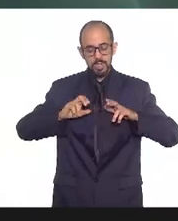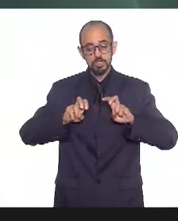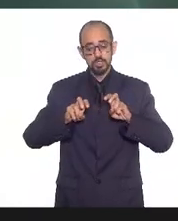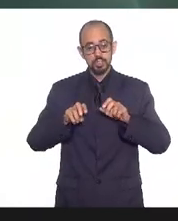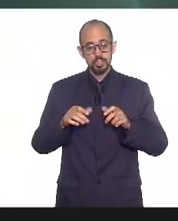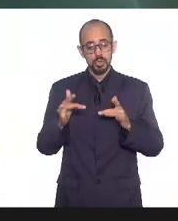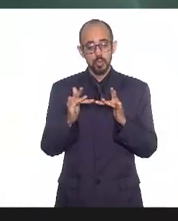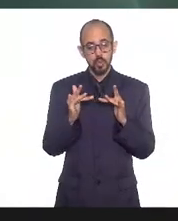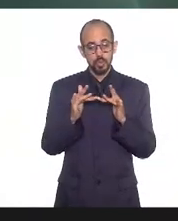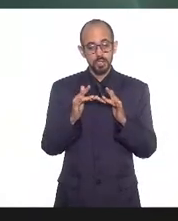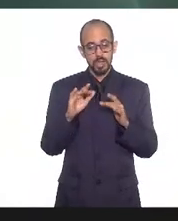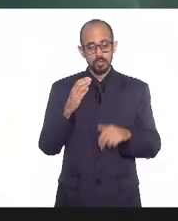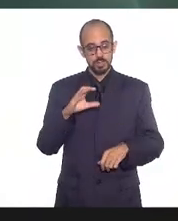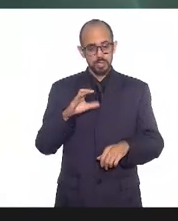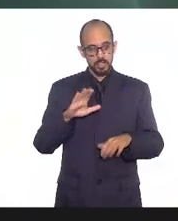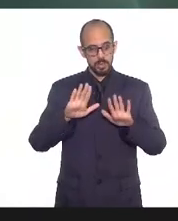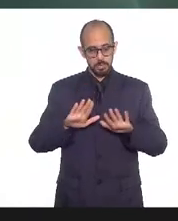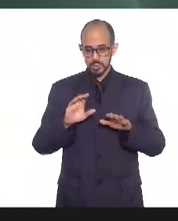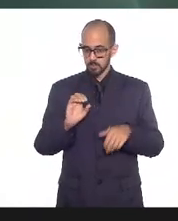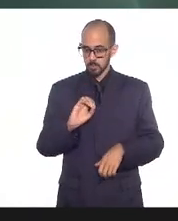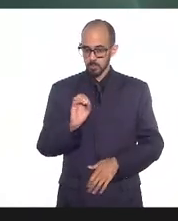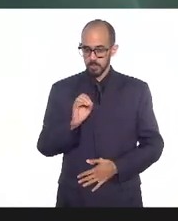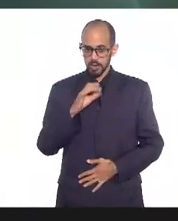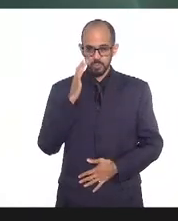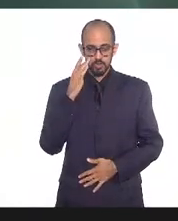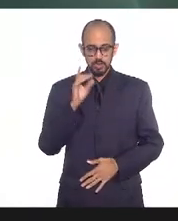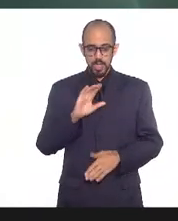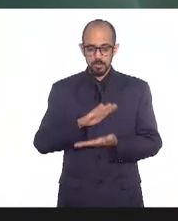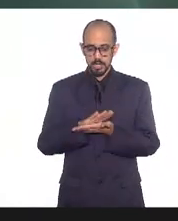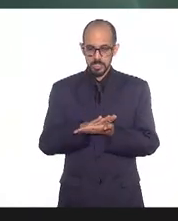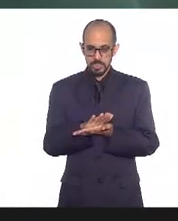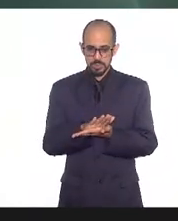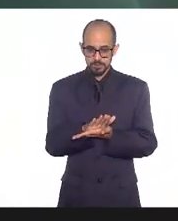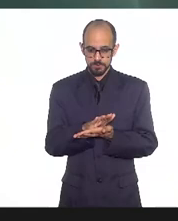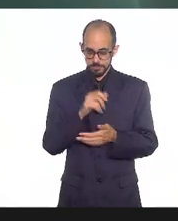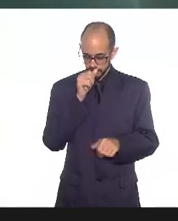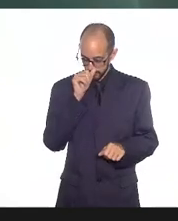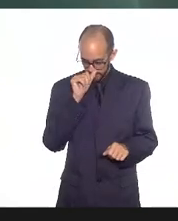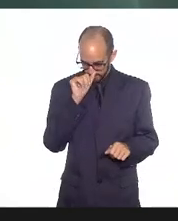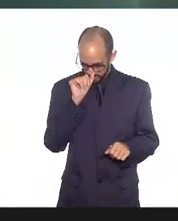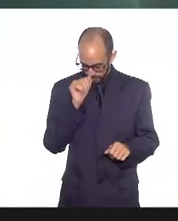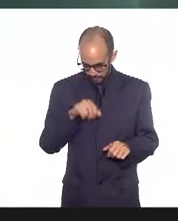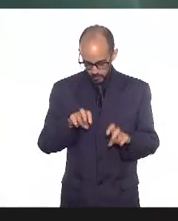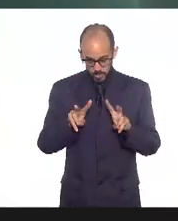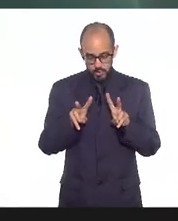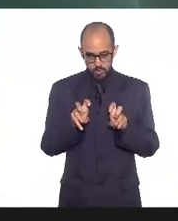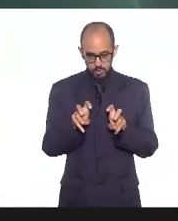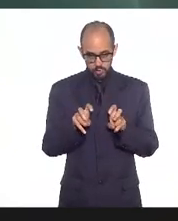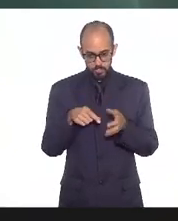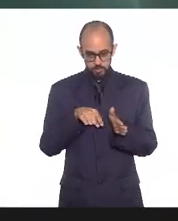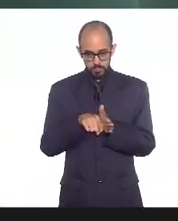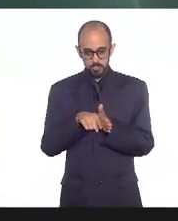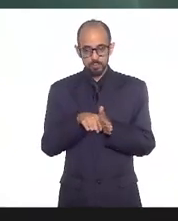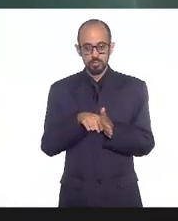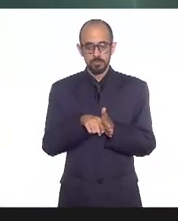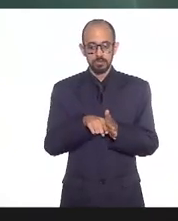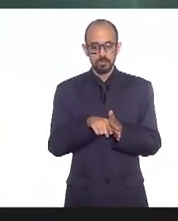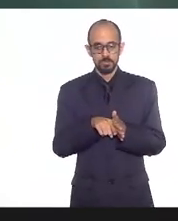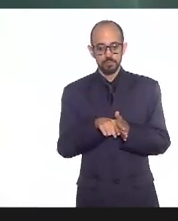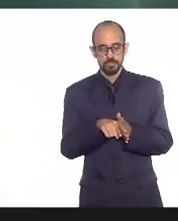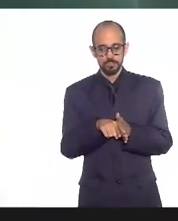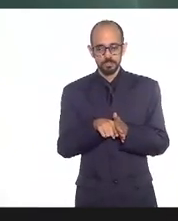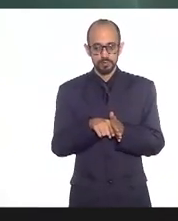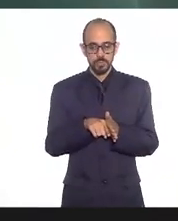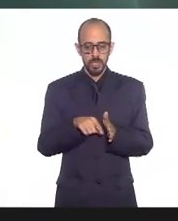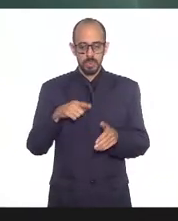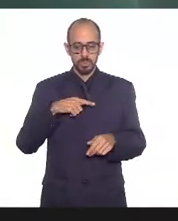assunto mas que ninguém sabe nada absolutamente ninguém sabe em relação aos exames tem